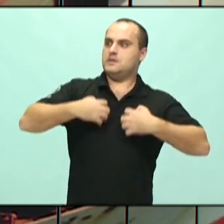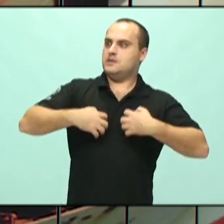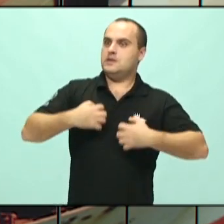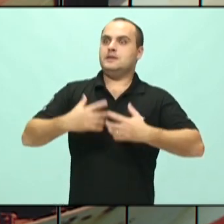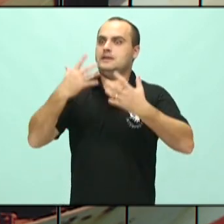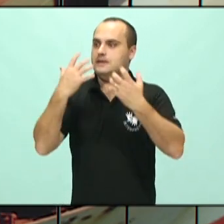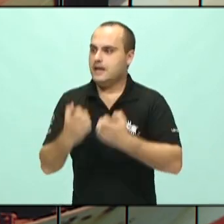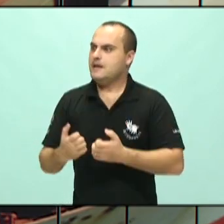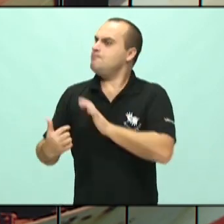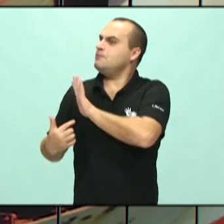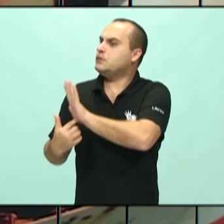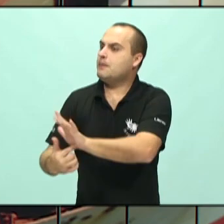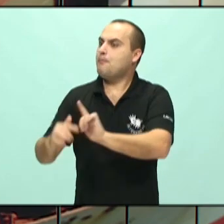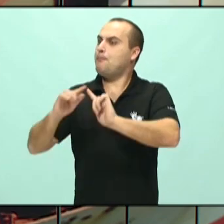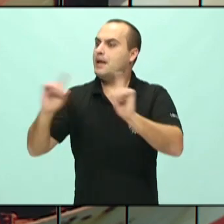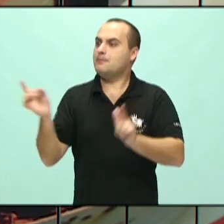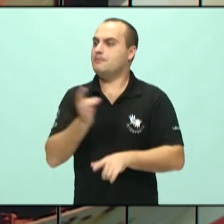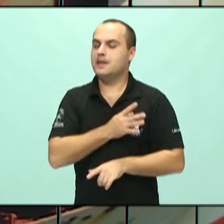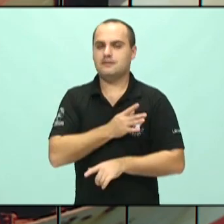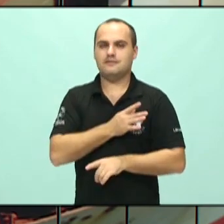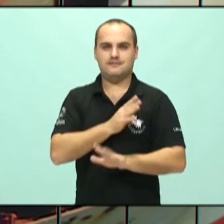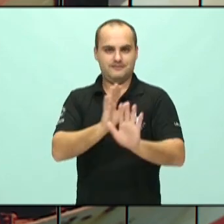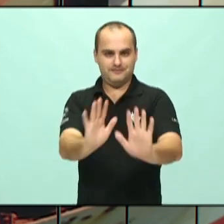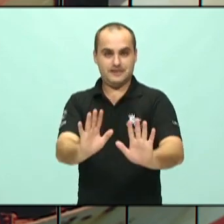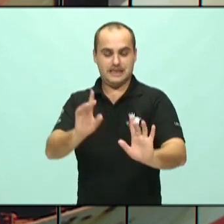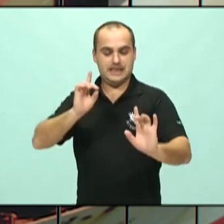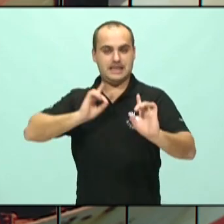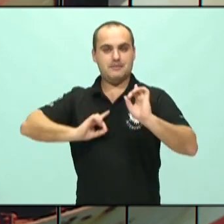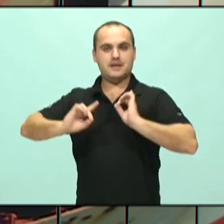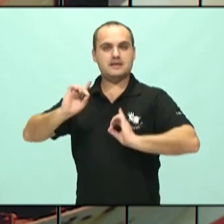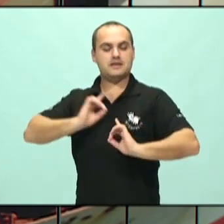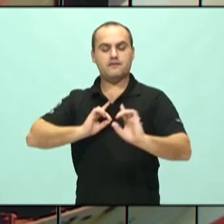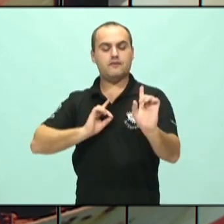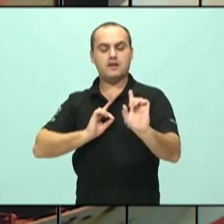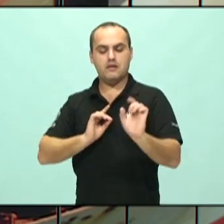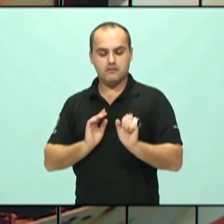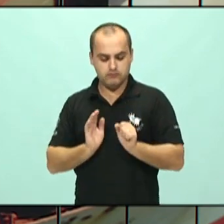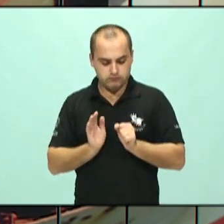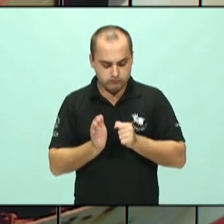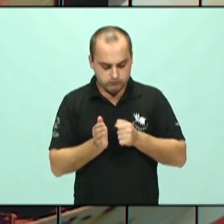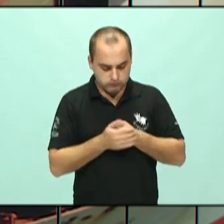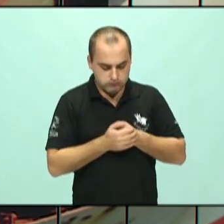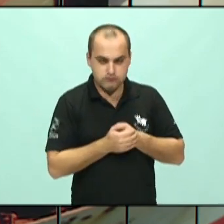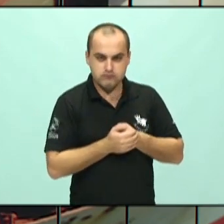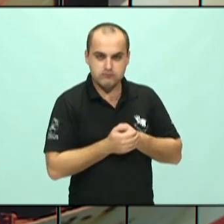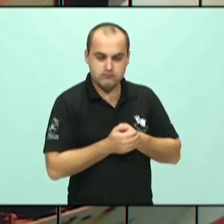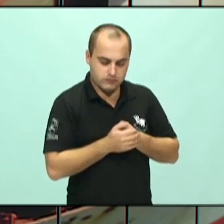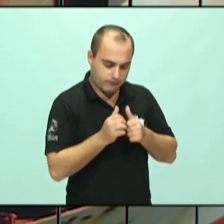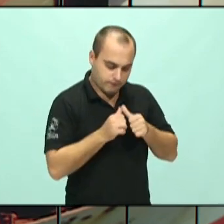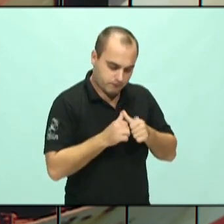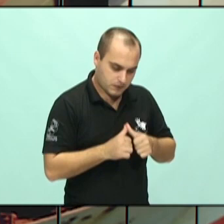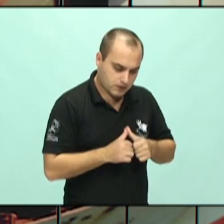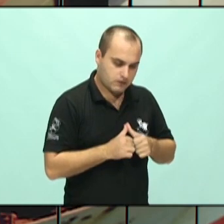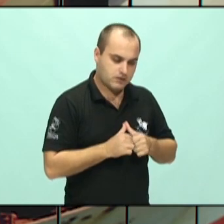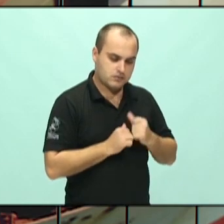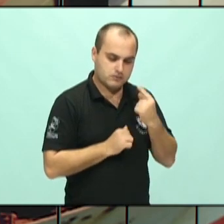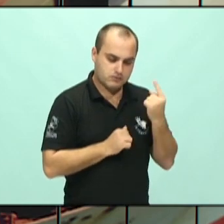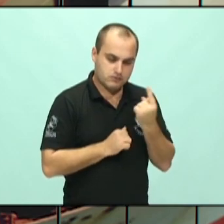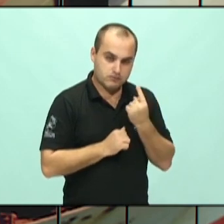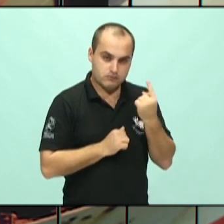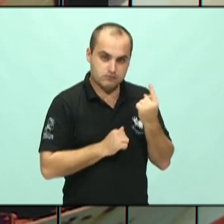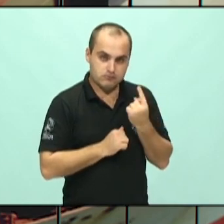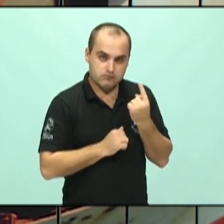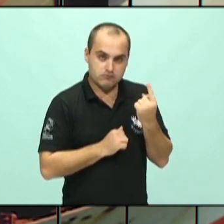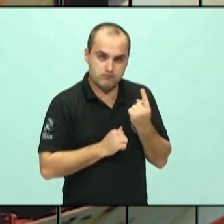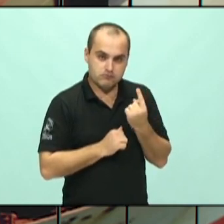funcionar, o depressivo ele não quer. Ele está isolado, ele está ali enclausulado e daqui a pouco